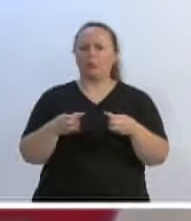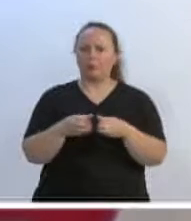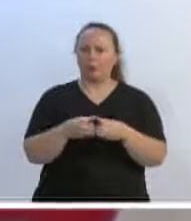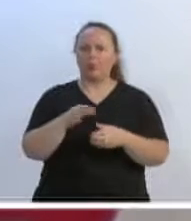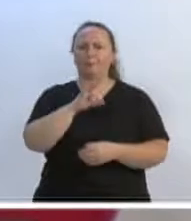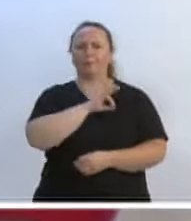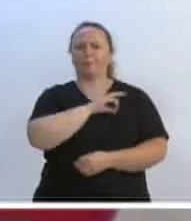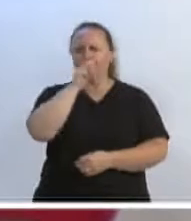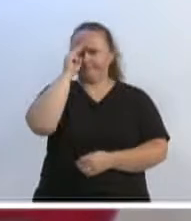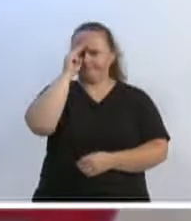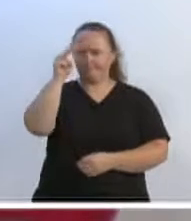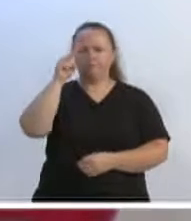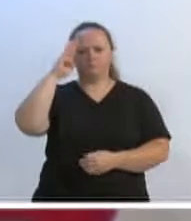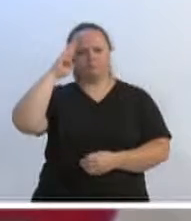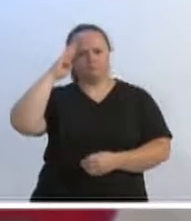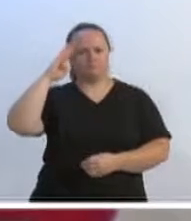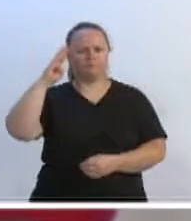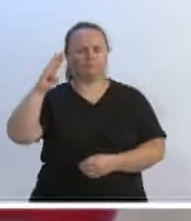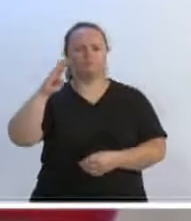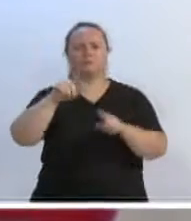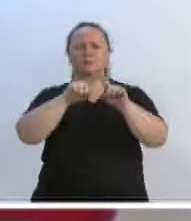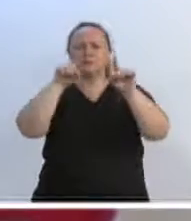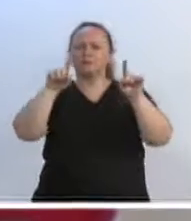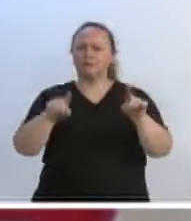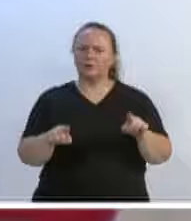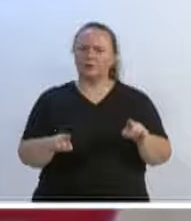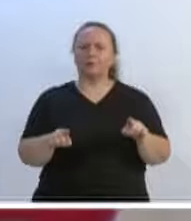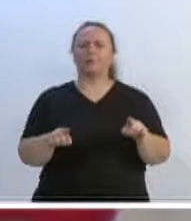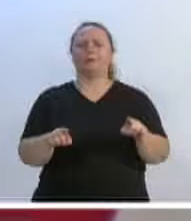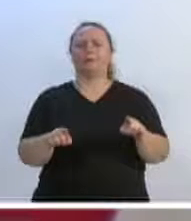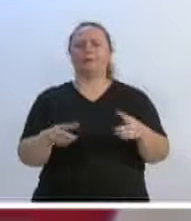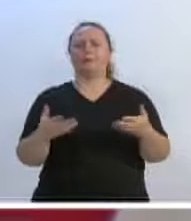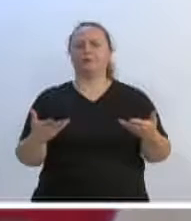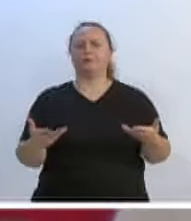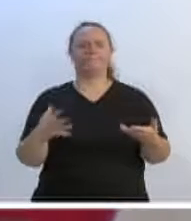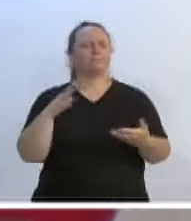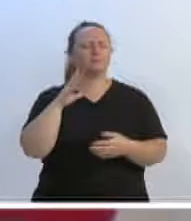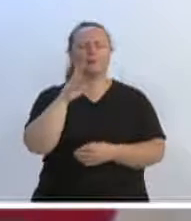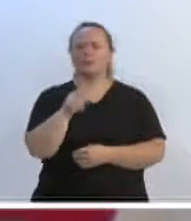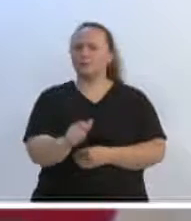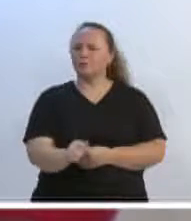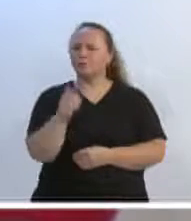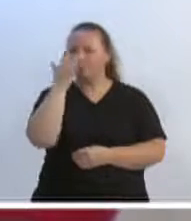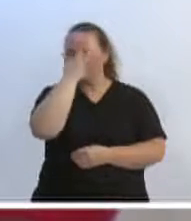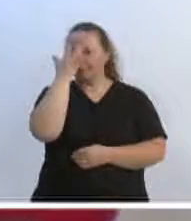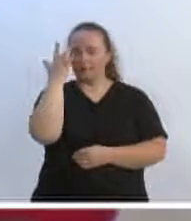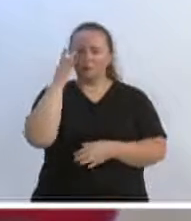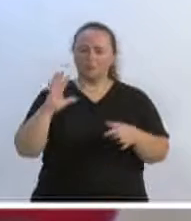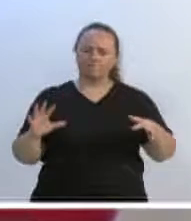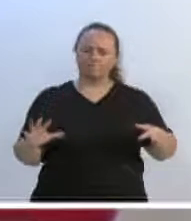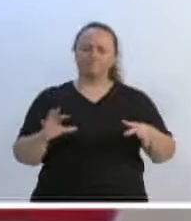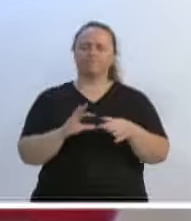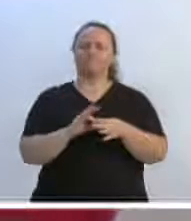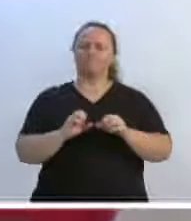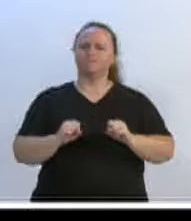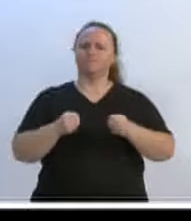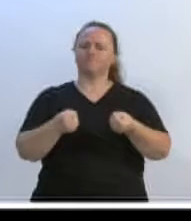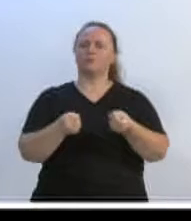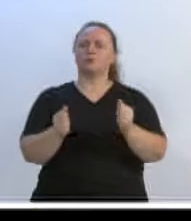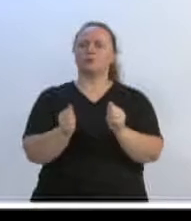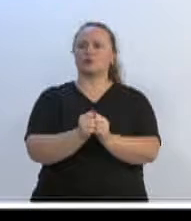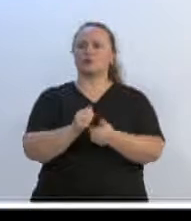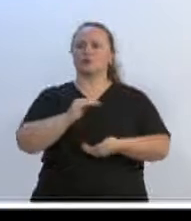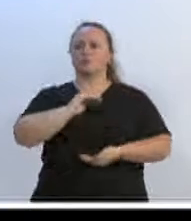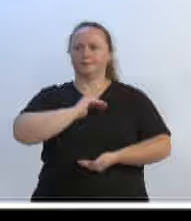militar, exército, servidores públicos, todos que se enganjaram, defesa